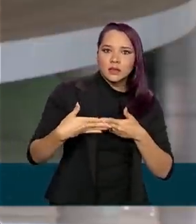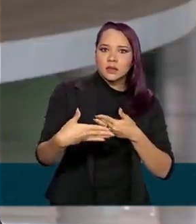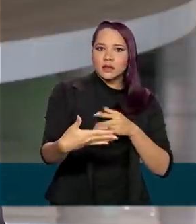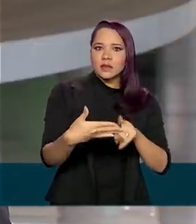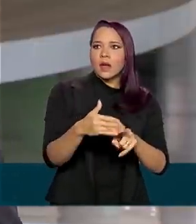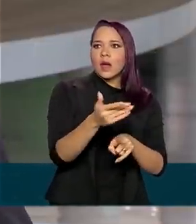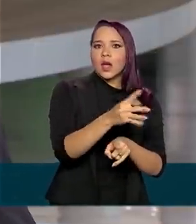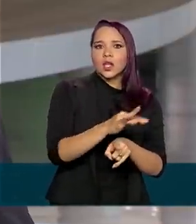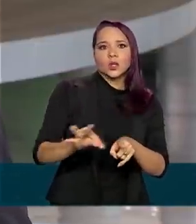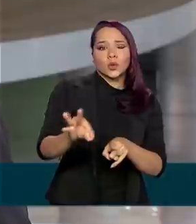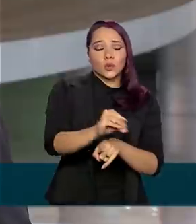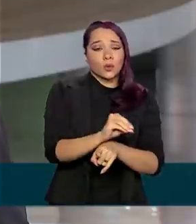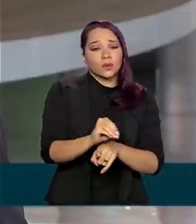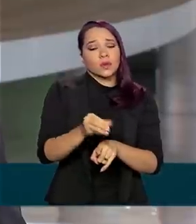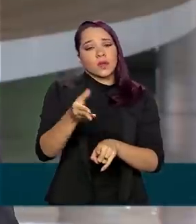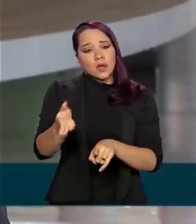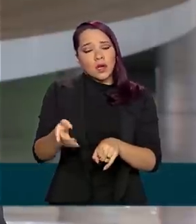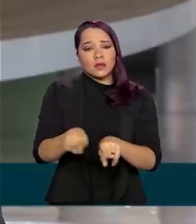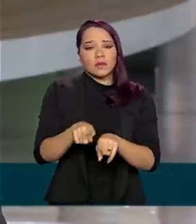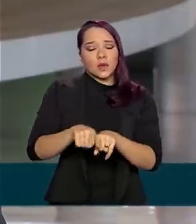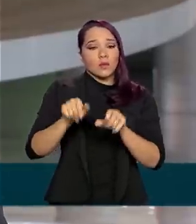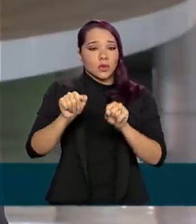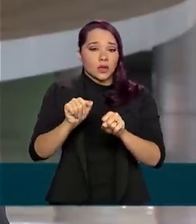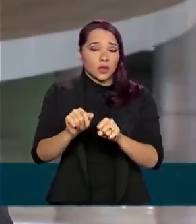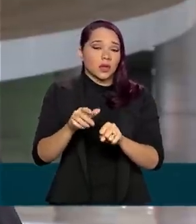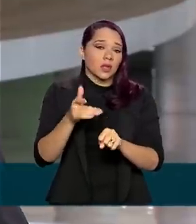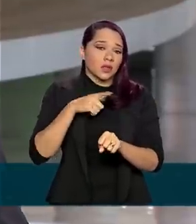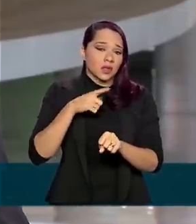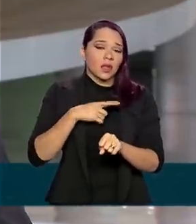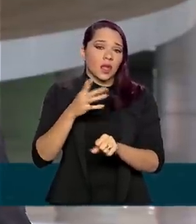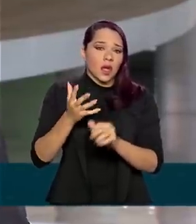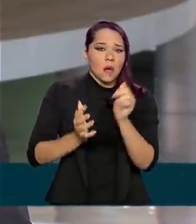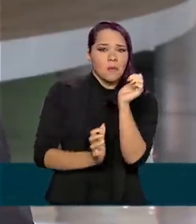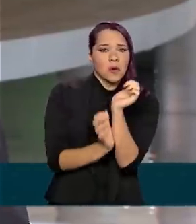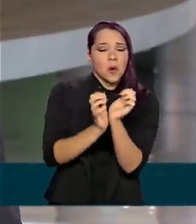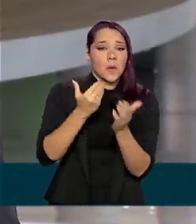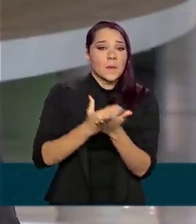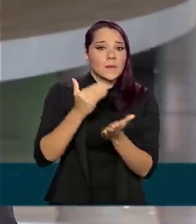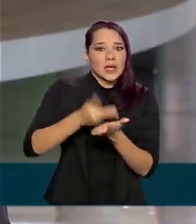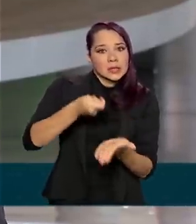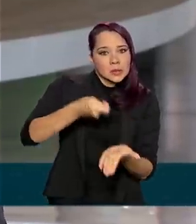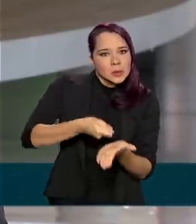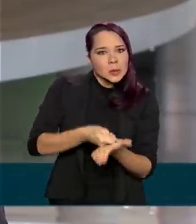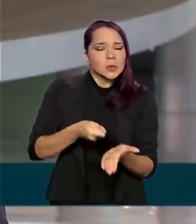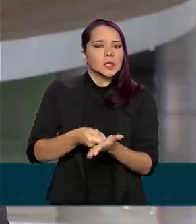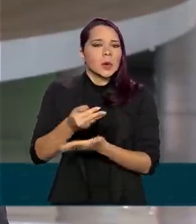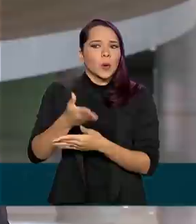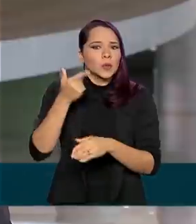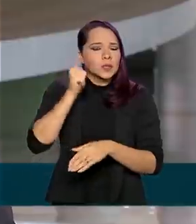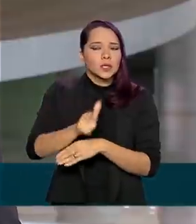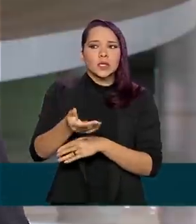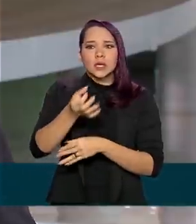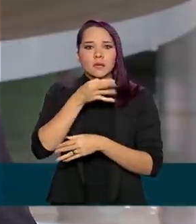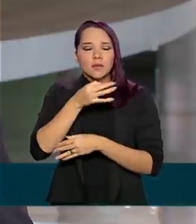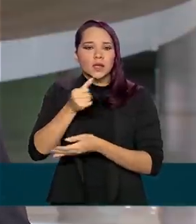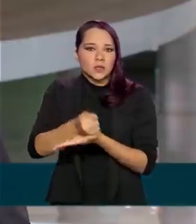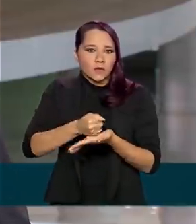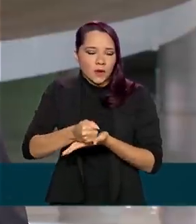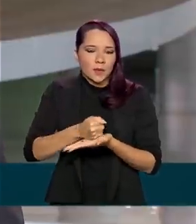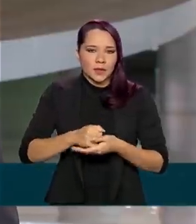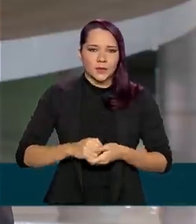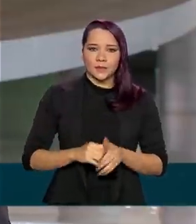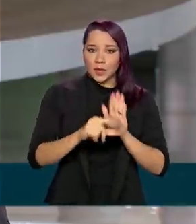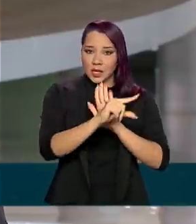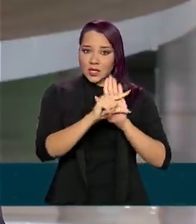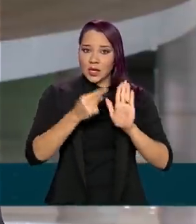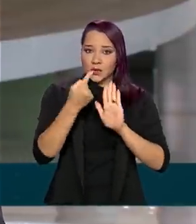todos e isso acabasse aí trazendo, burocratizando aí o acesso a esses medicamentos nas farmácias. Esse trecho